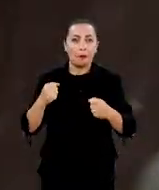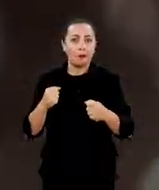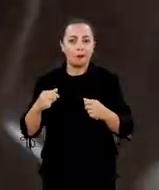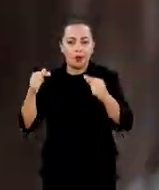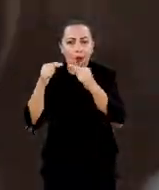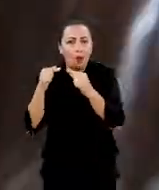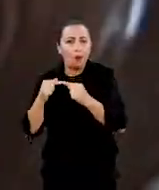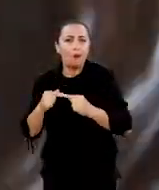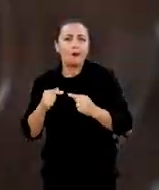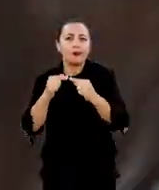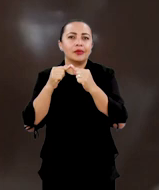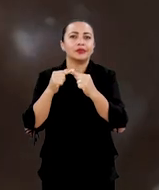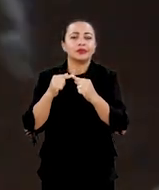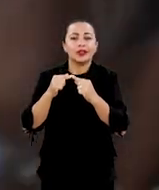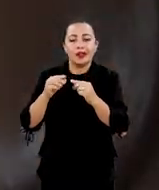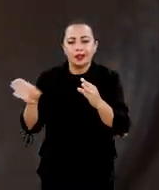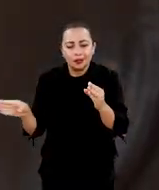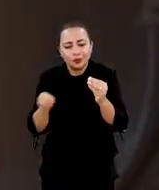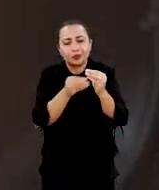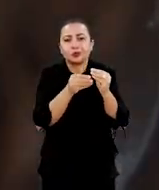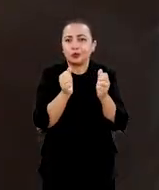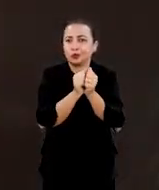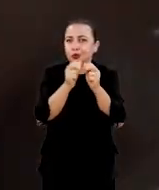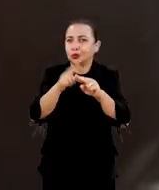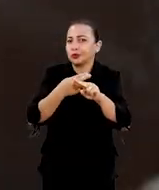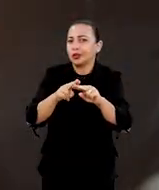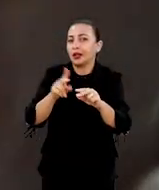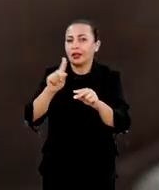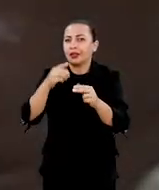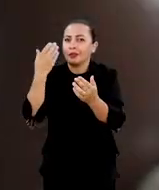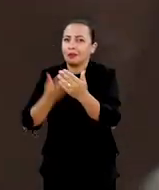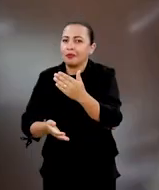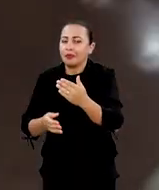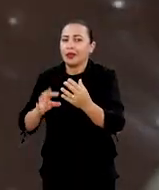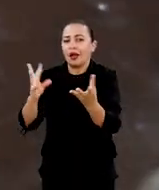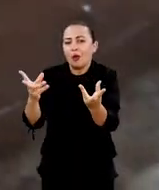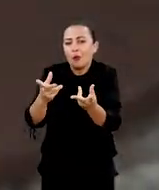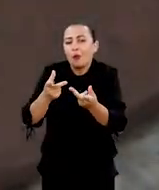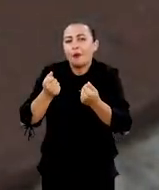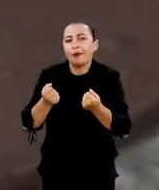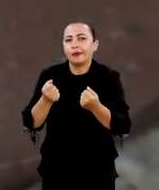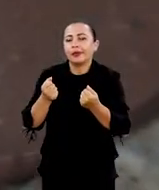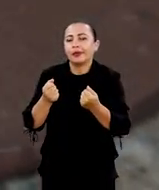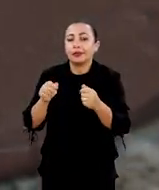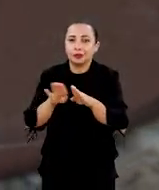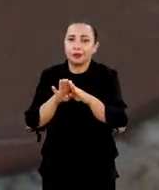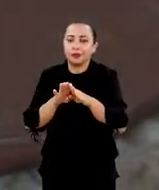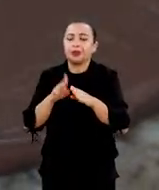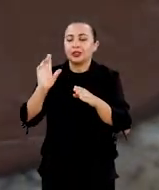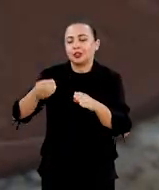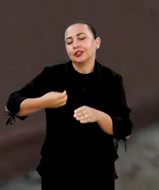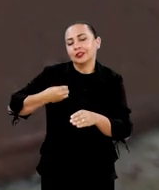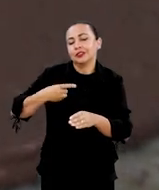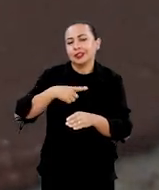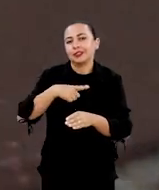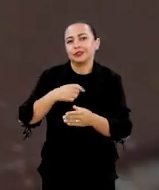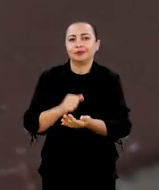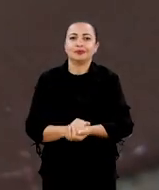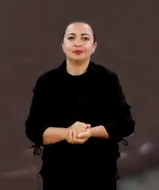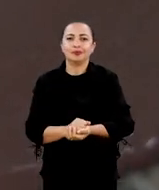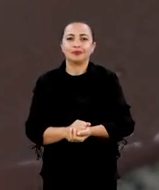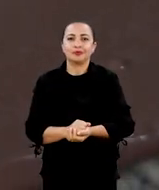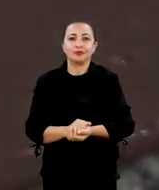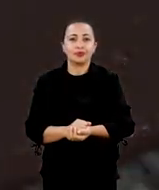e que possam combinar ou ser adicionados ao chocolate sem perder a textura, a qualidade e os componentes já